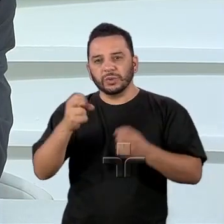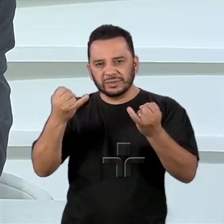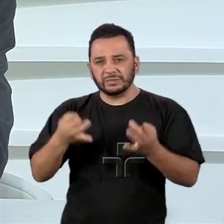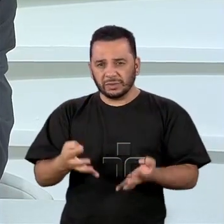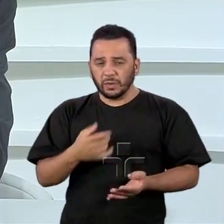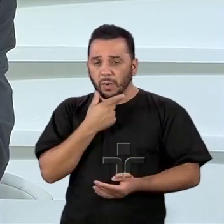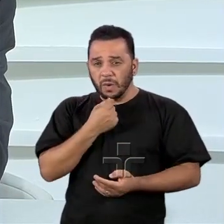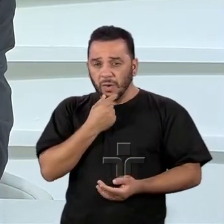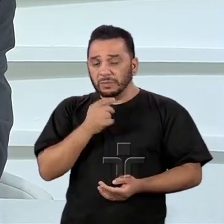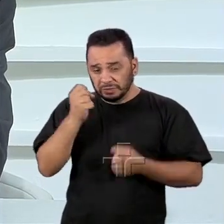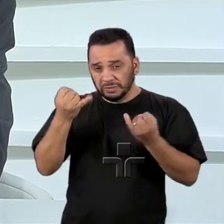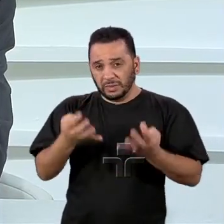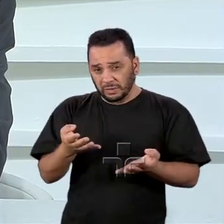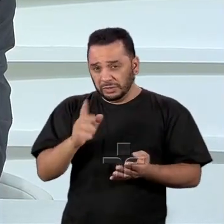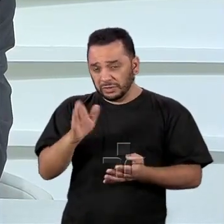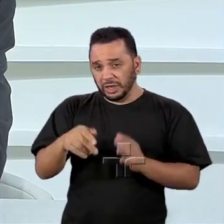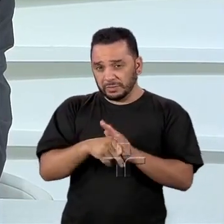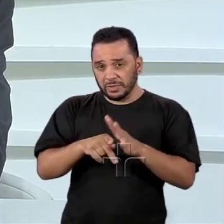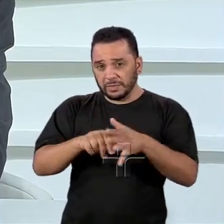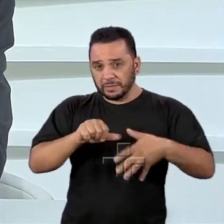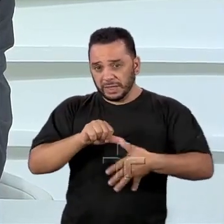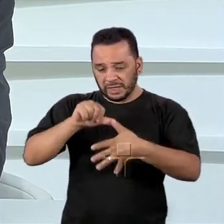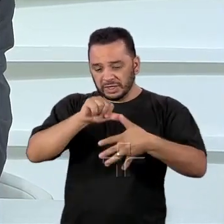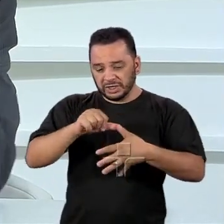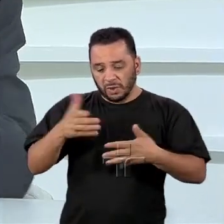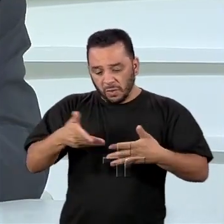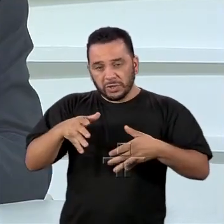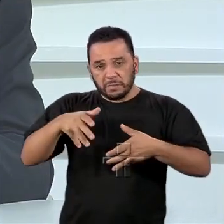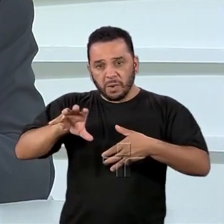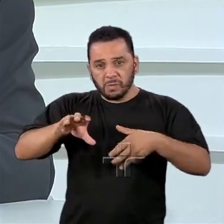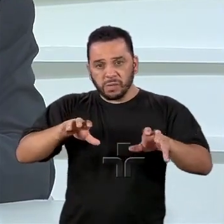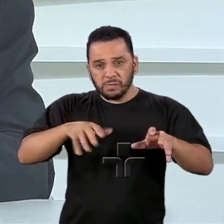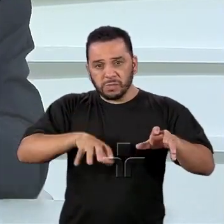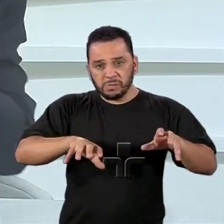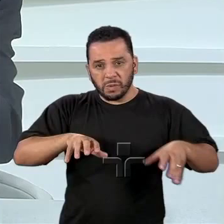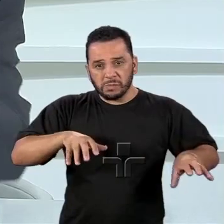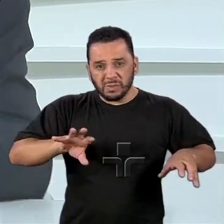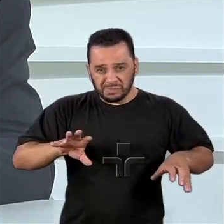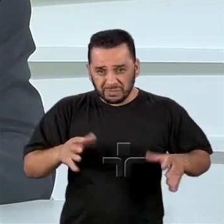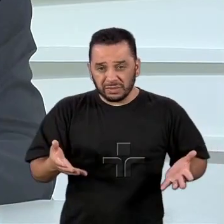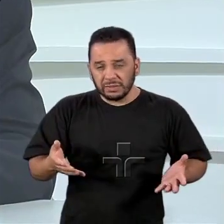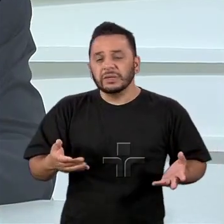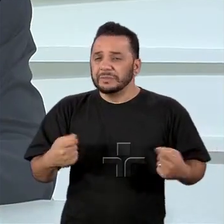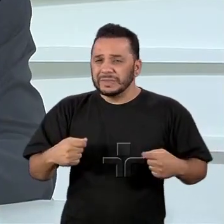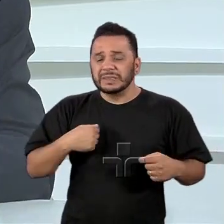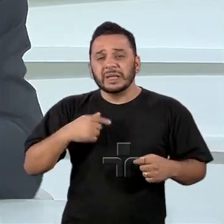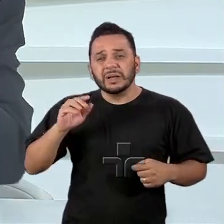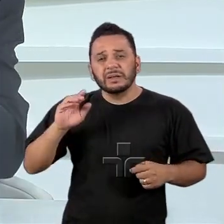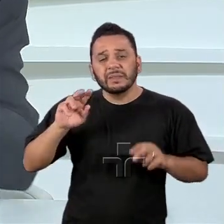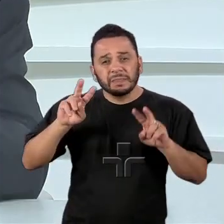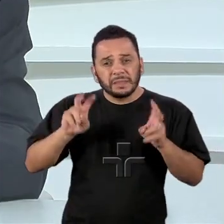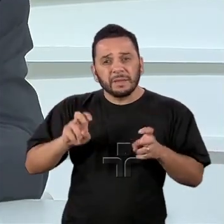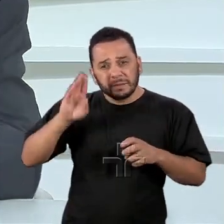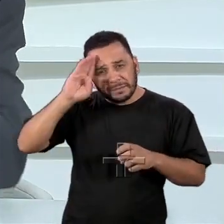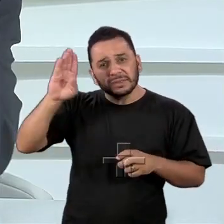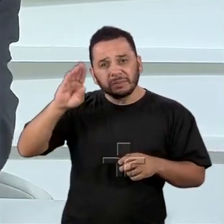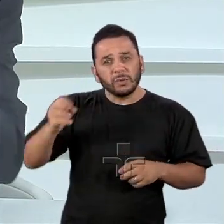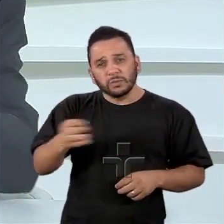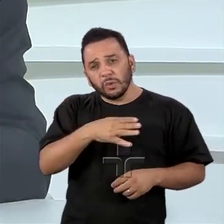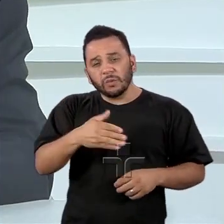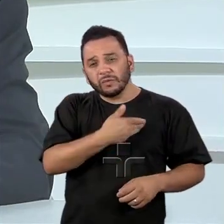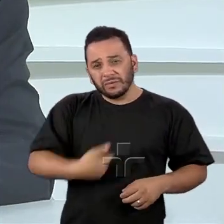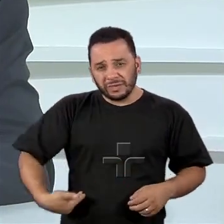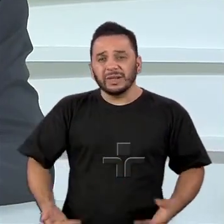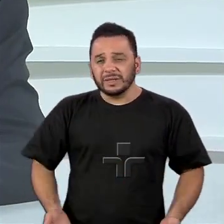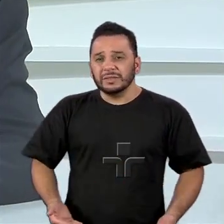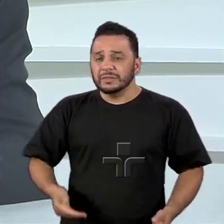a América Latina, a América do Sul hoje é desintegrada, isso precisa, isso precisa ser assunto do novo governo, isso seria